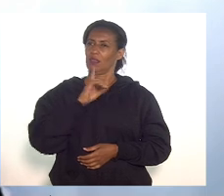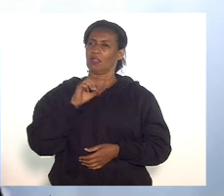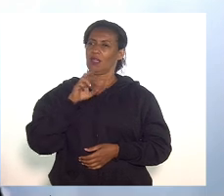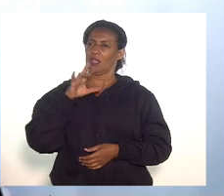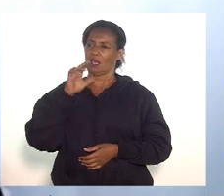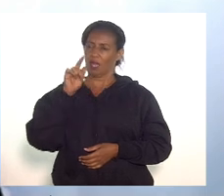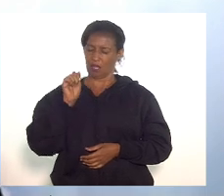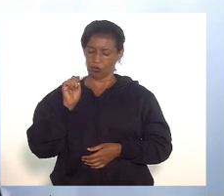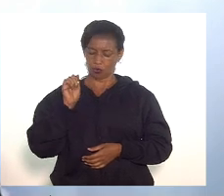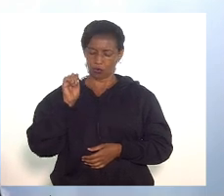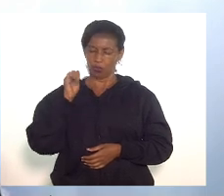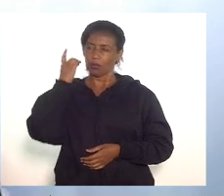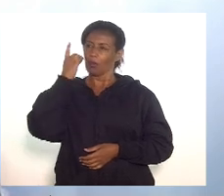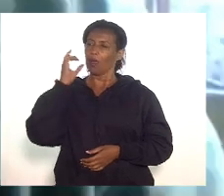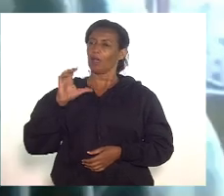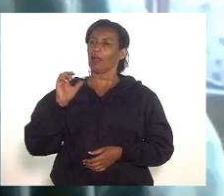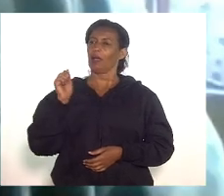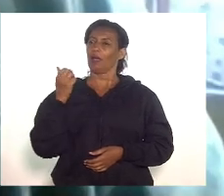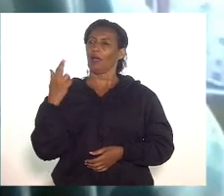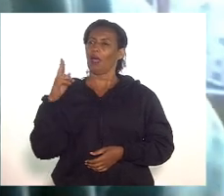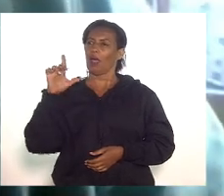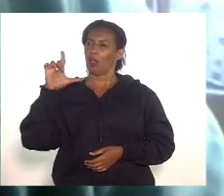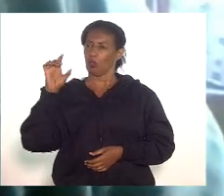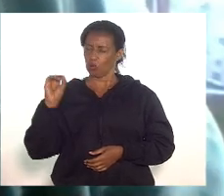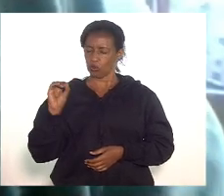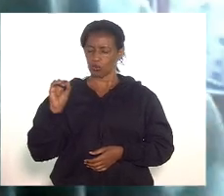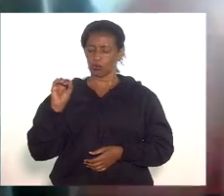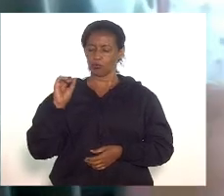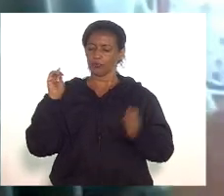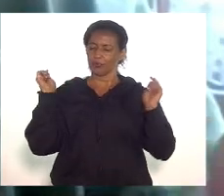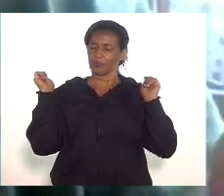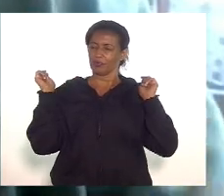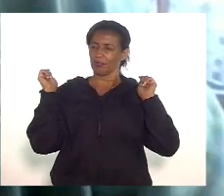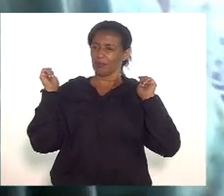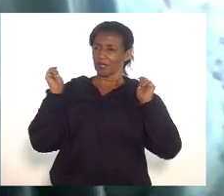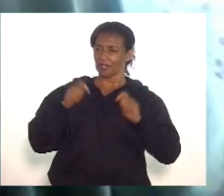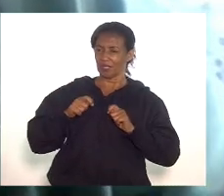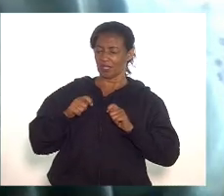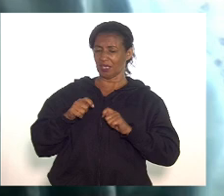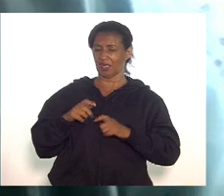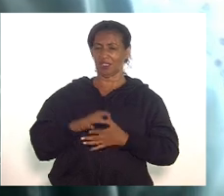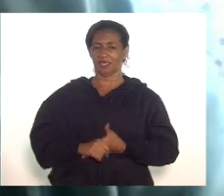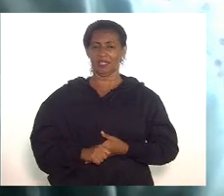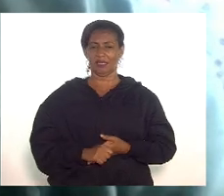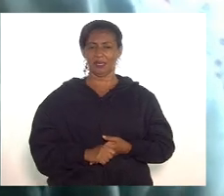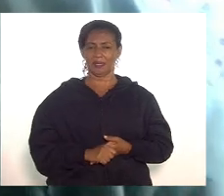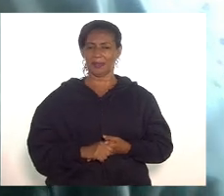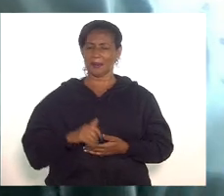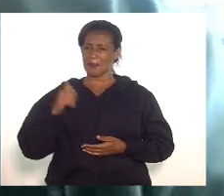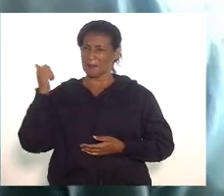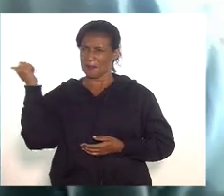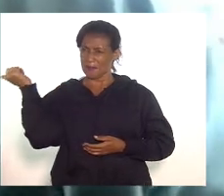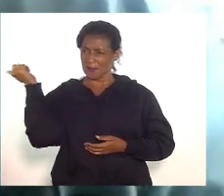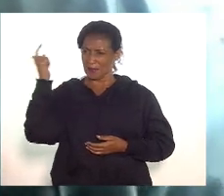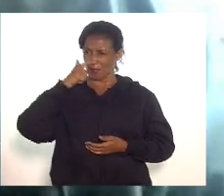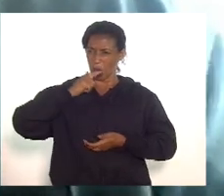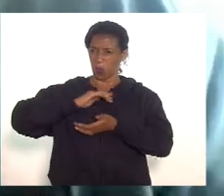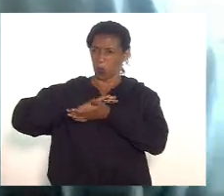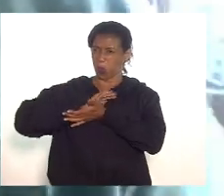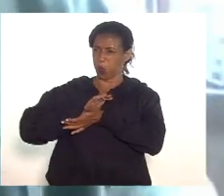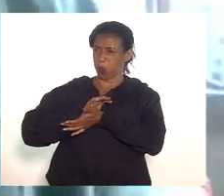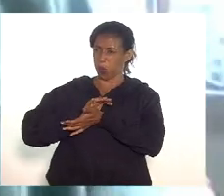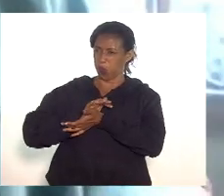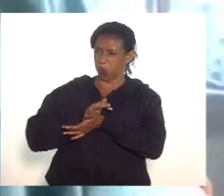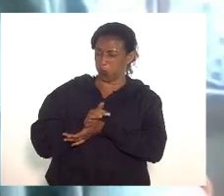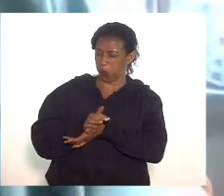Carlos, que veda, tortura, sobretudo, tatuagem e